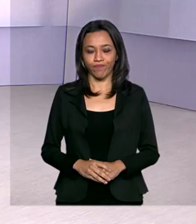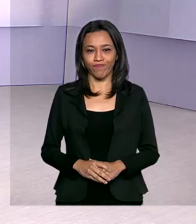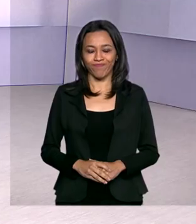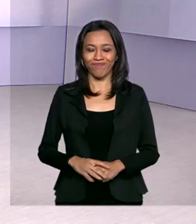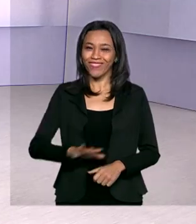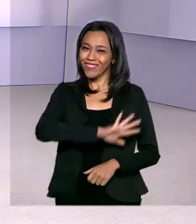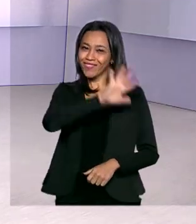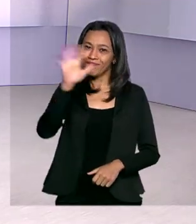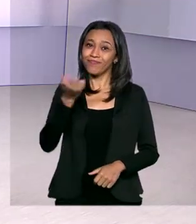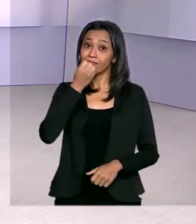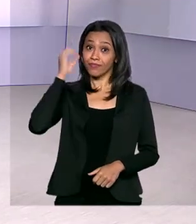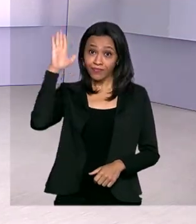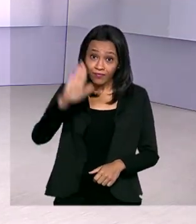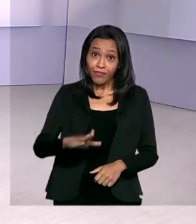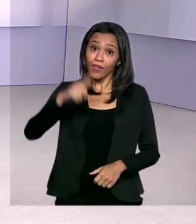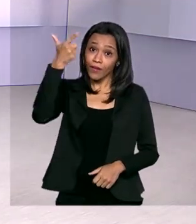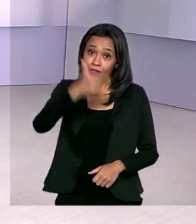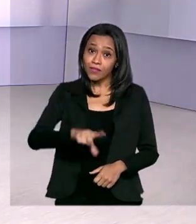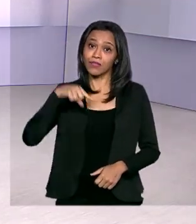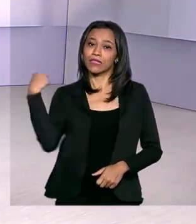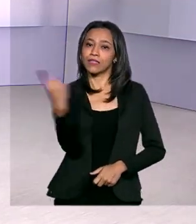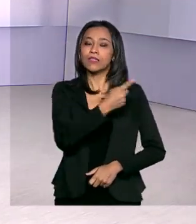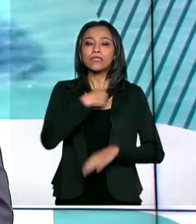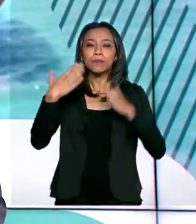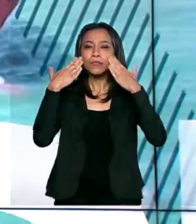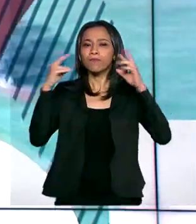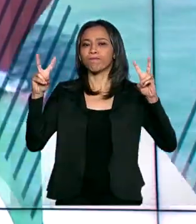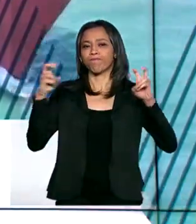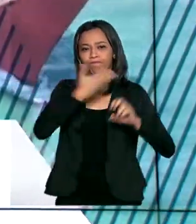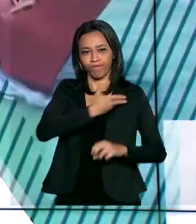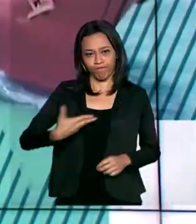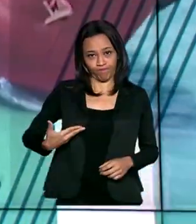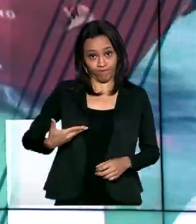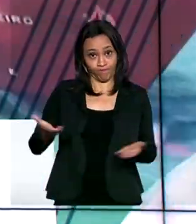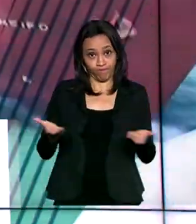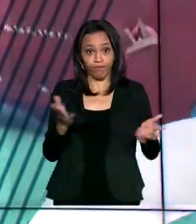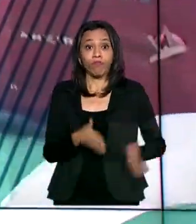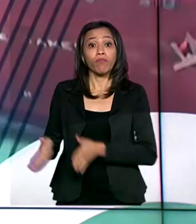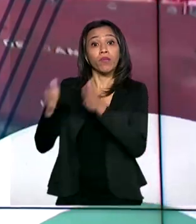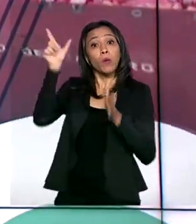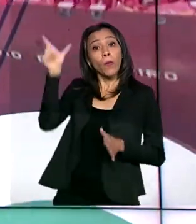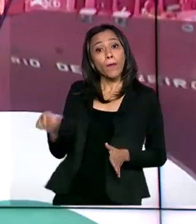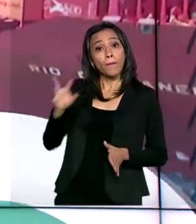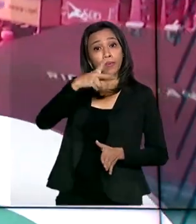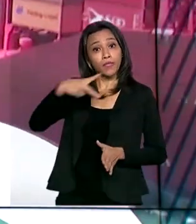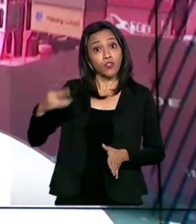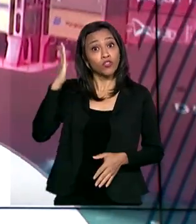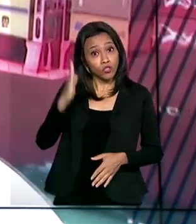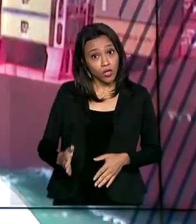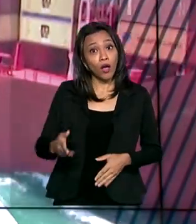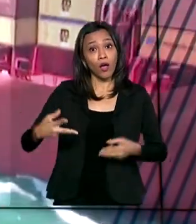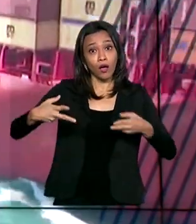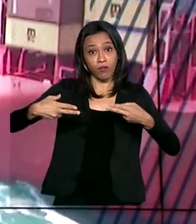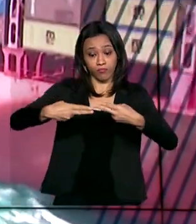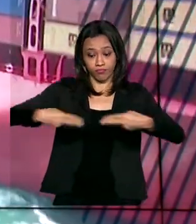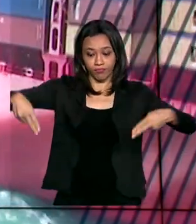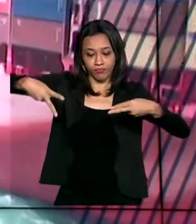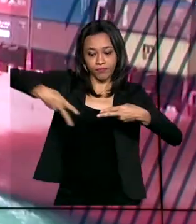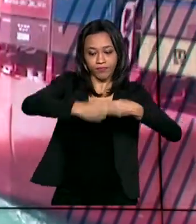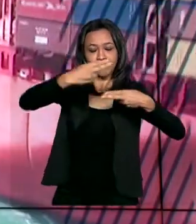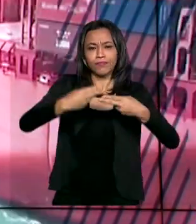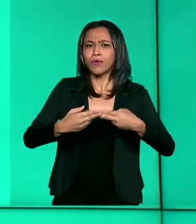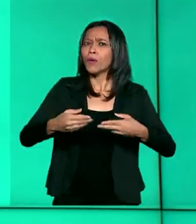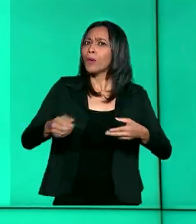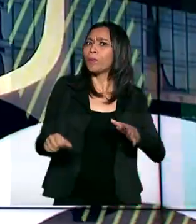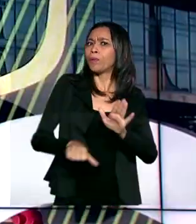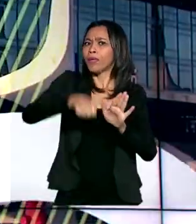Olá, boa tarde. No ar mais um Governo Agora. O presidente Jair Bolsonaro inaugurou hoje o primeiro hospital de campanha construído